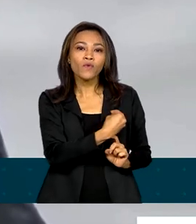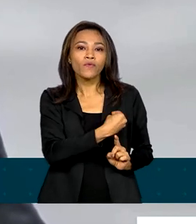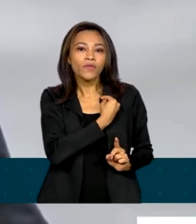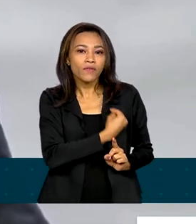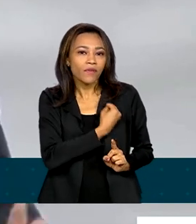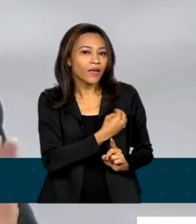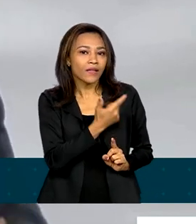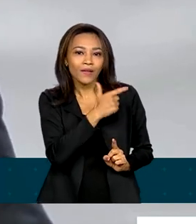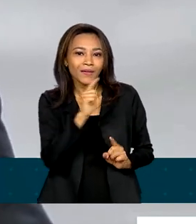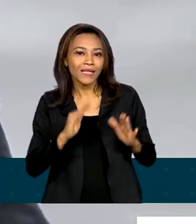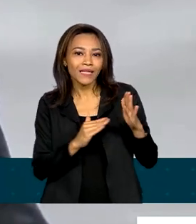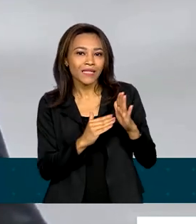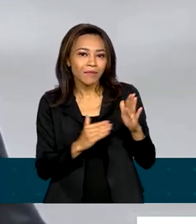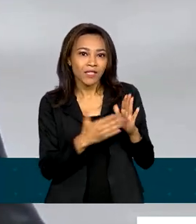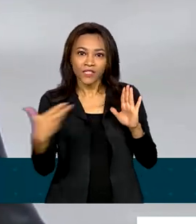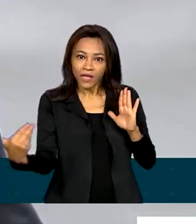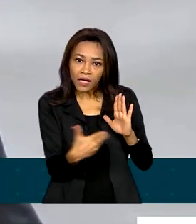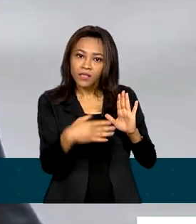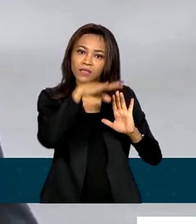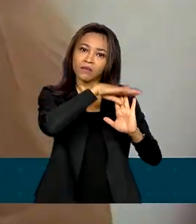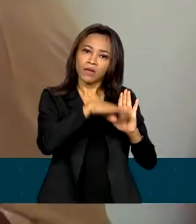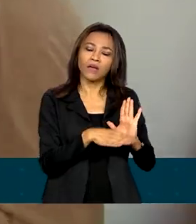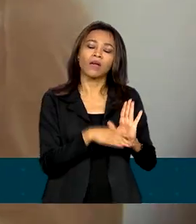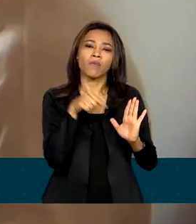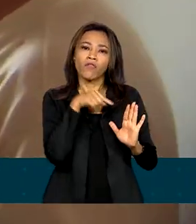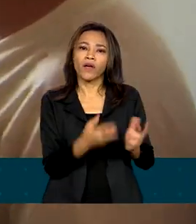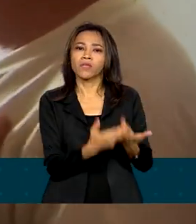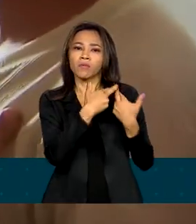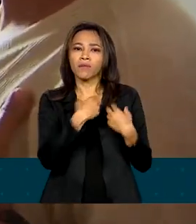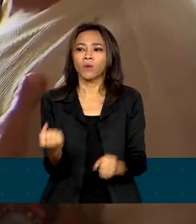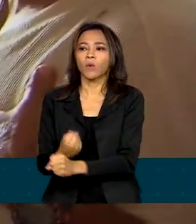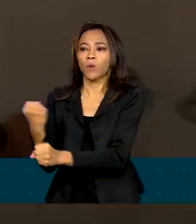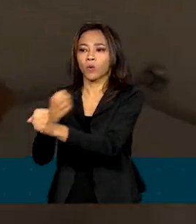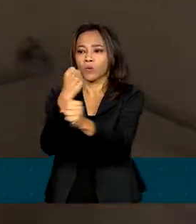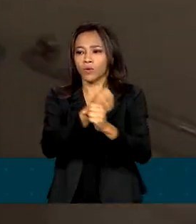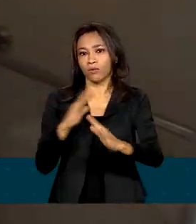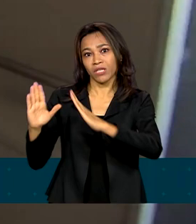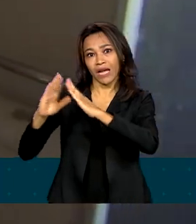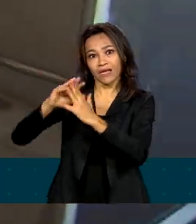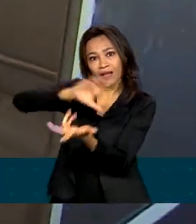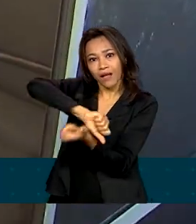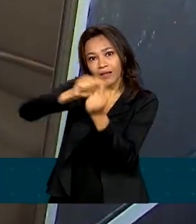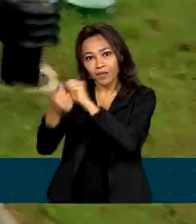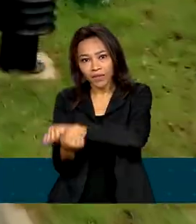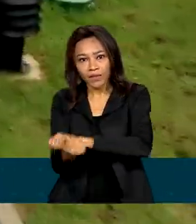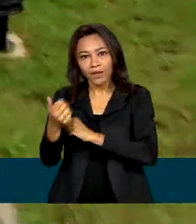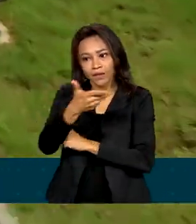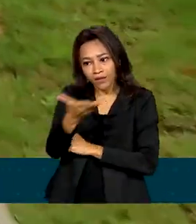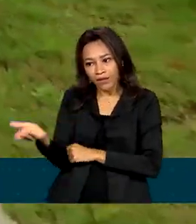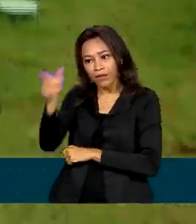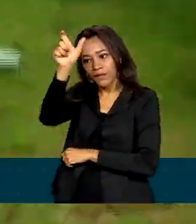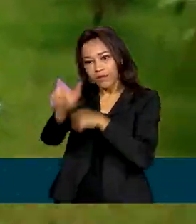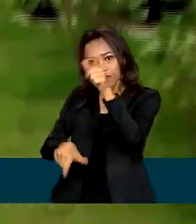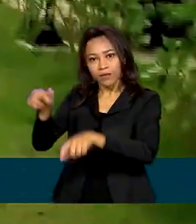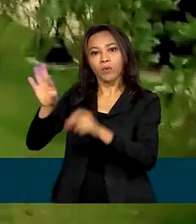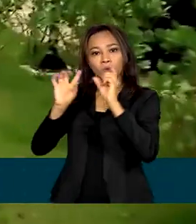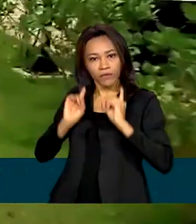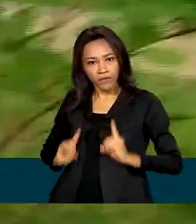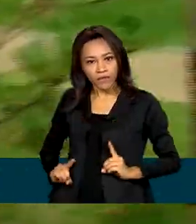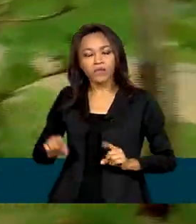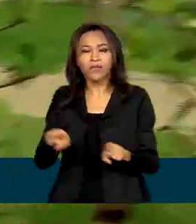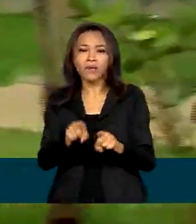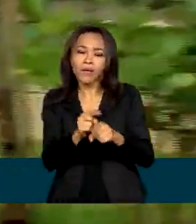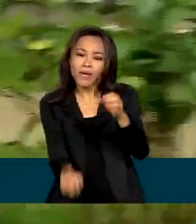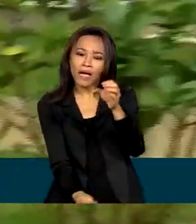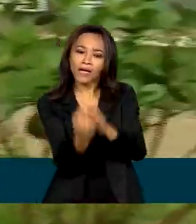programa foi responsável pela construção de residências adaptadas no Minha Casa Minha Vida, além da criação de